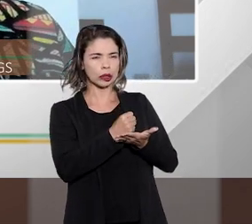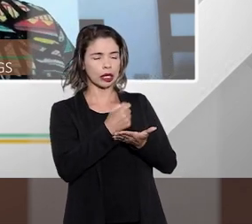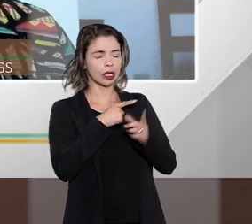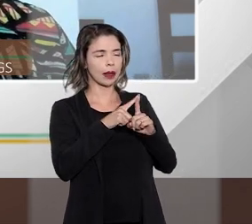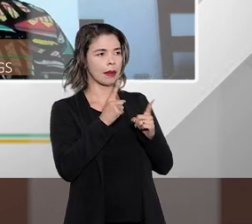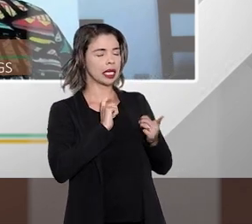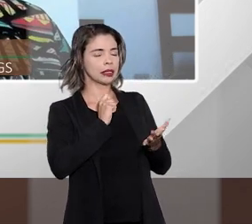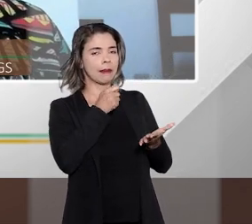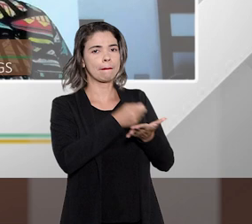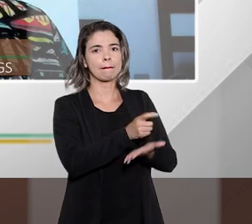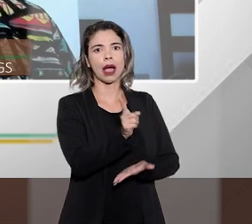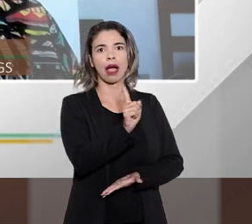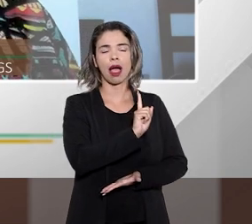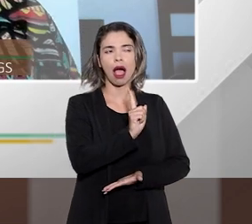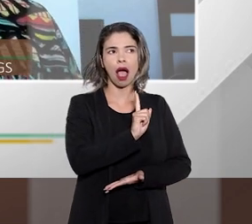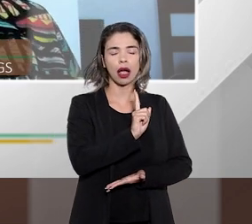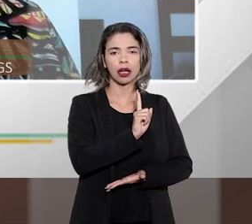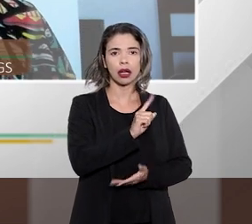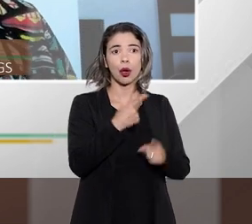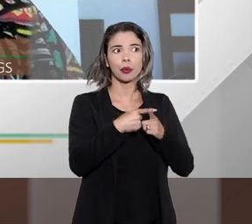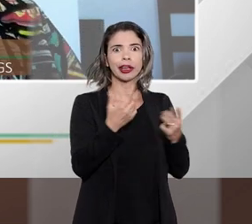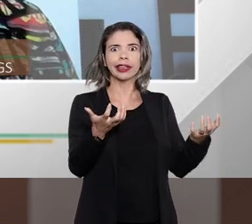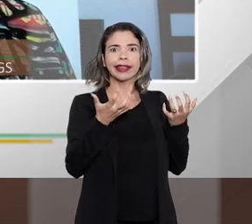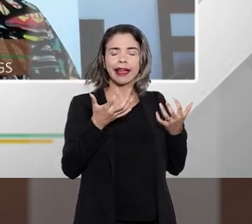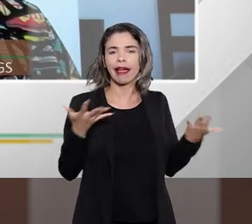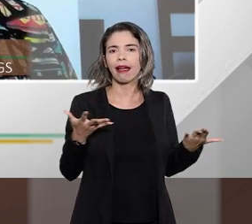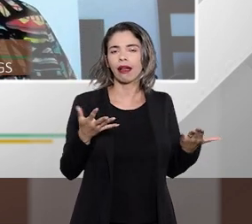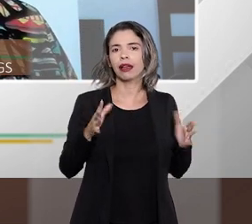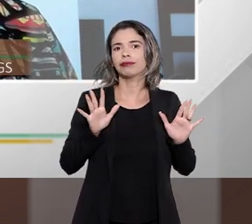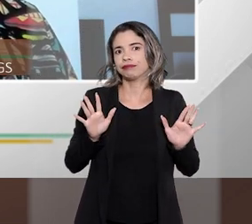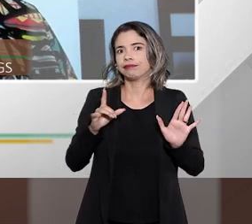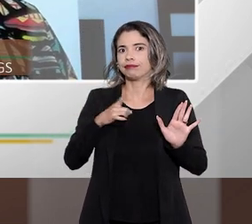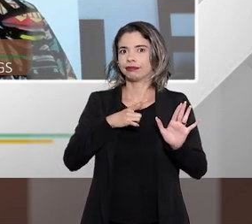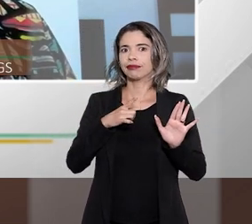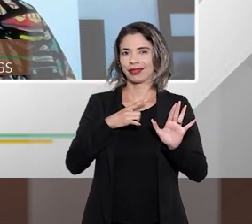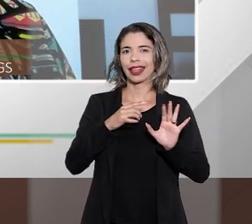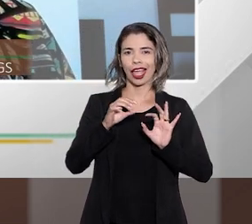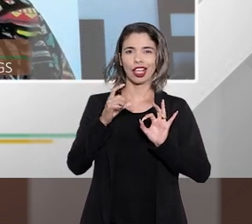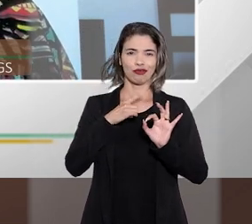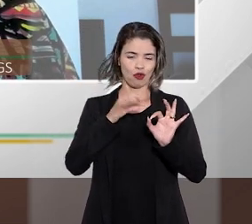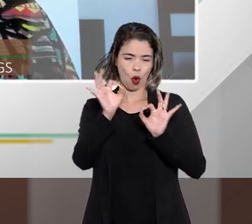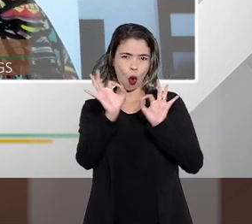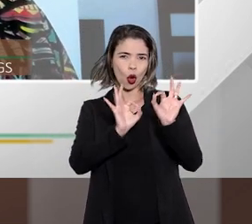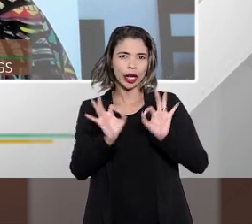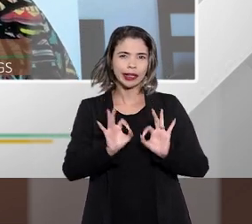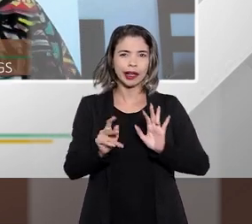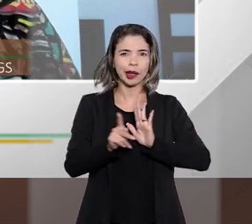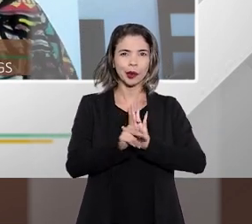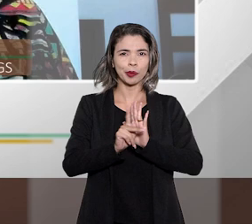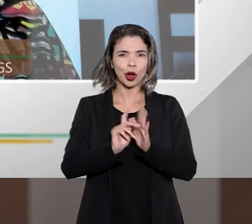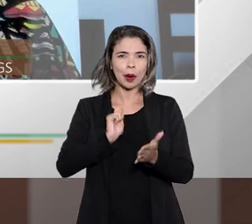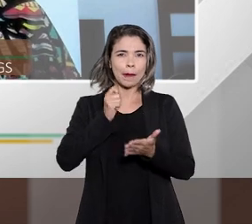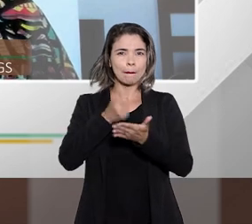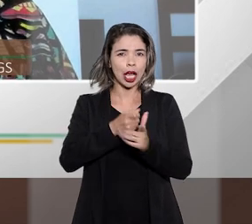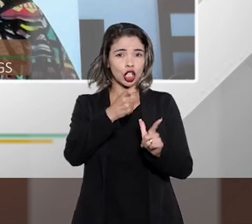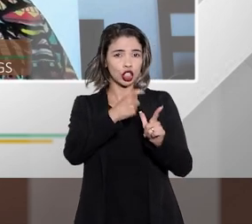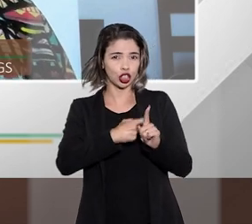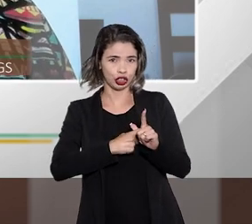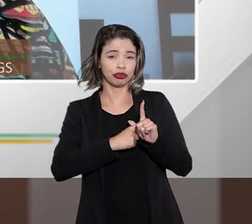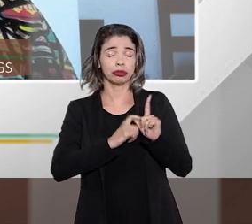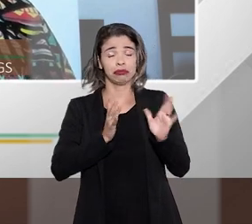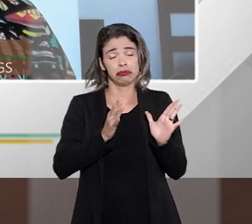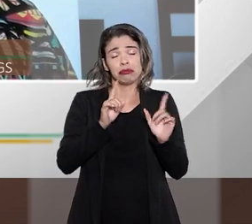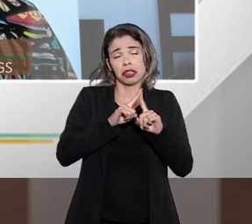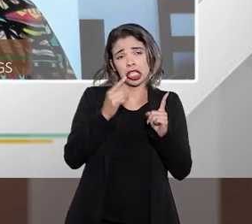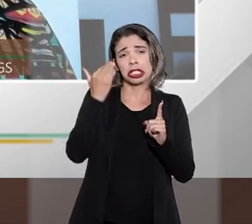não pagar, o sistema todo é para fazer um pagamento, inclusive o plano de pagamento, não tem perdão de dívidas, então a pessoa já quer pagar.